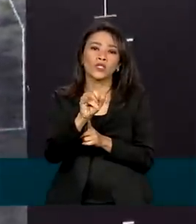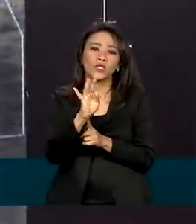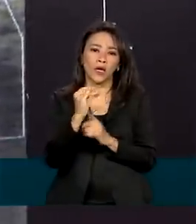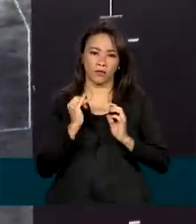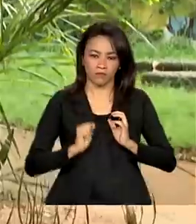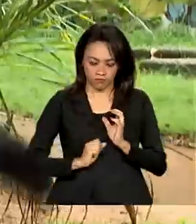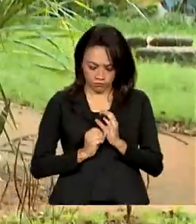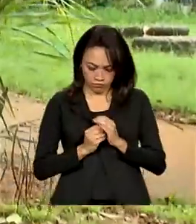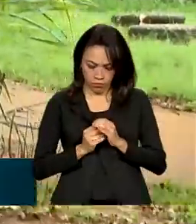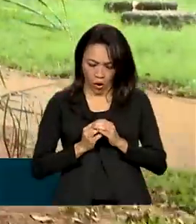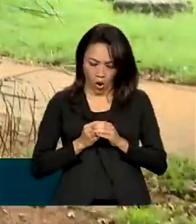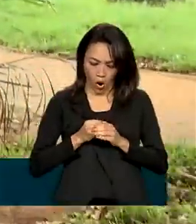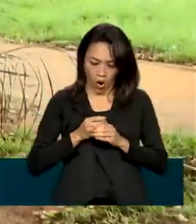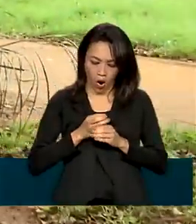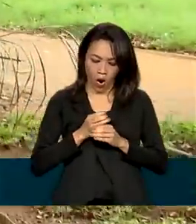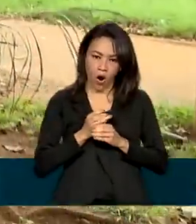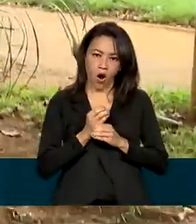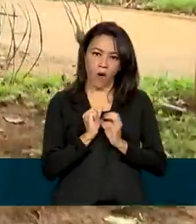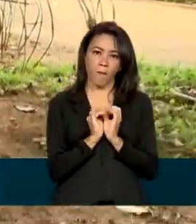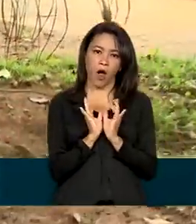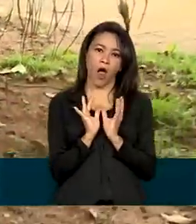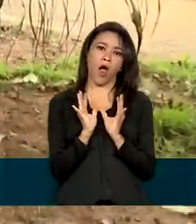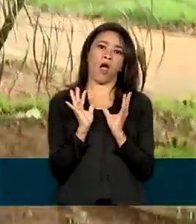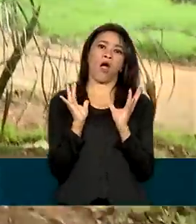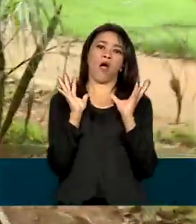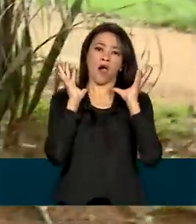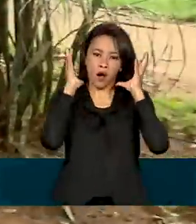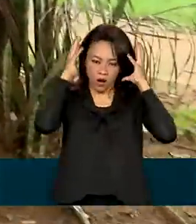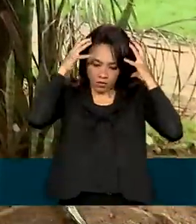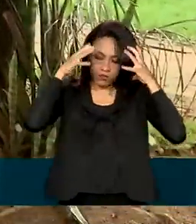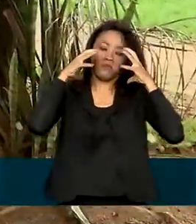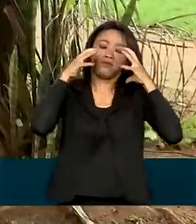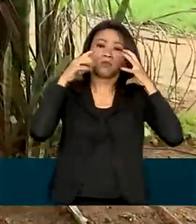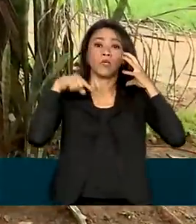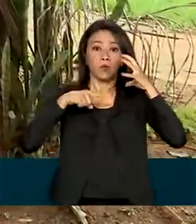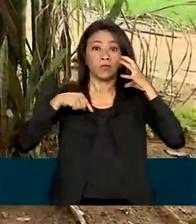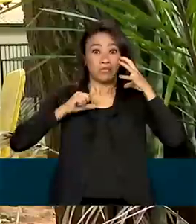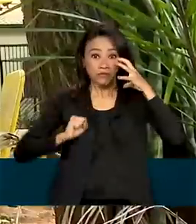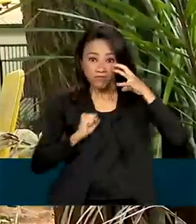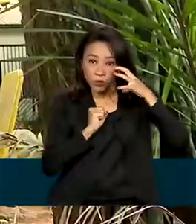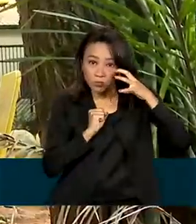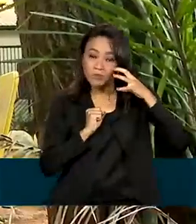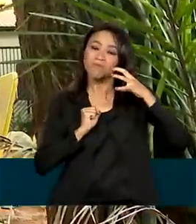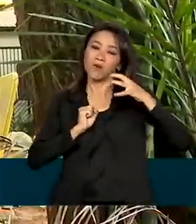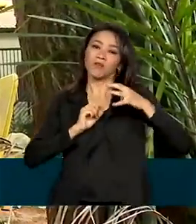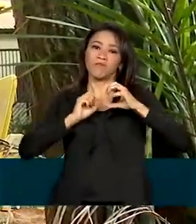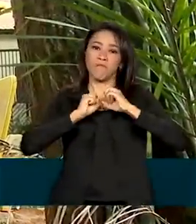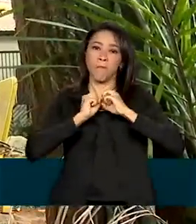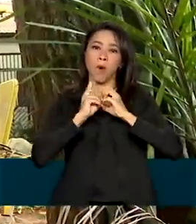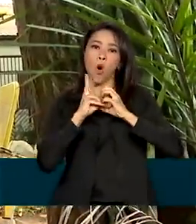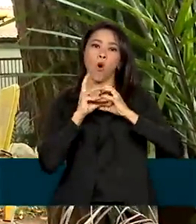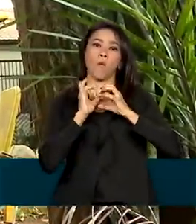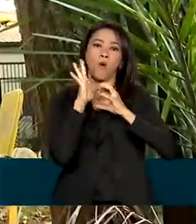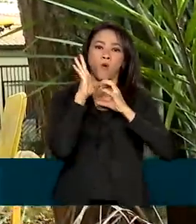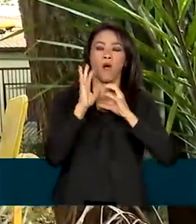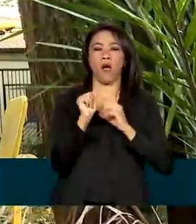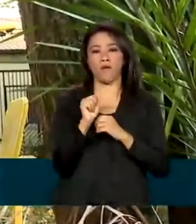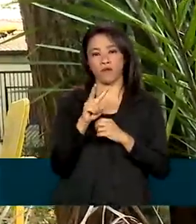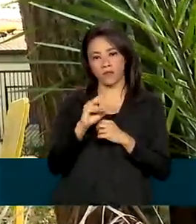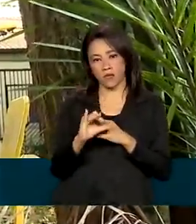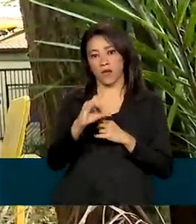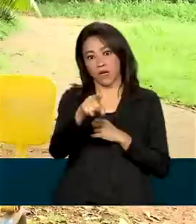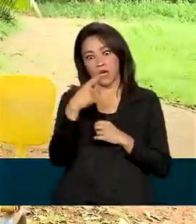para o cérebro. A situação pode provocar um acidente vascular cerebral, o AVC. José passou a tomar remédios e